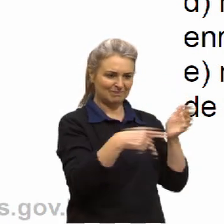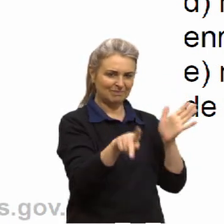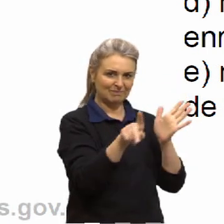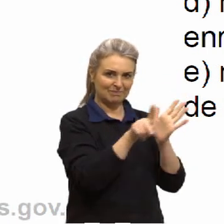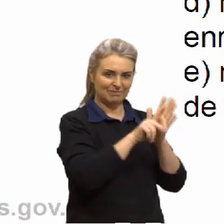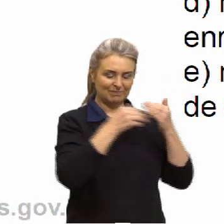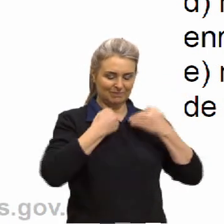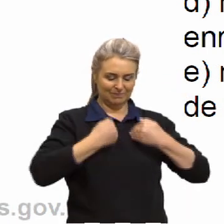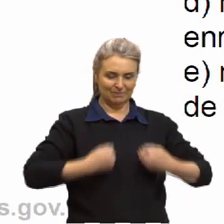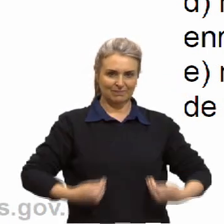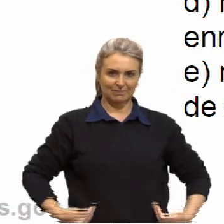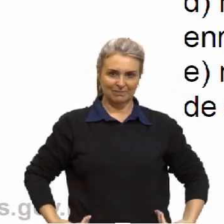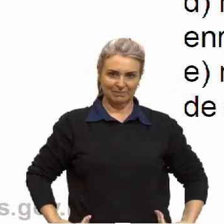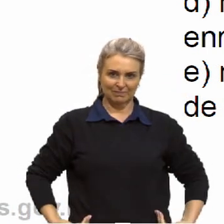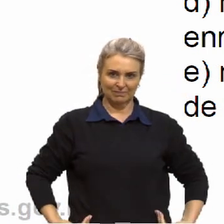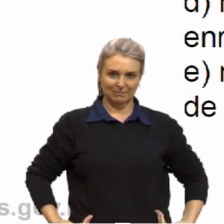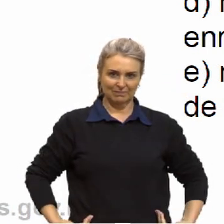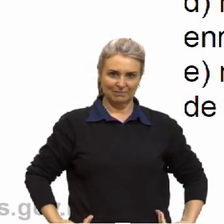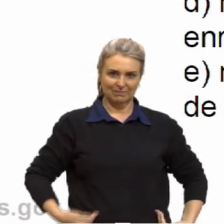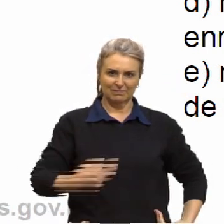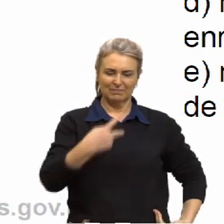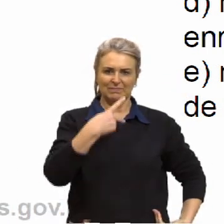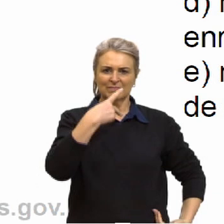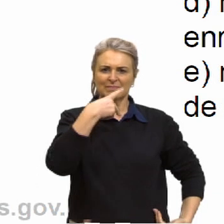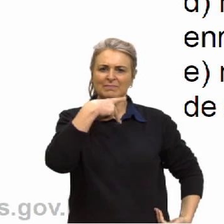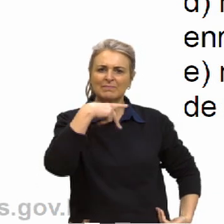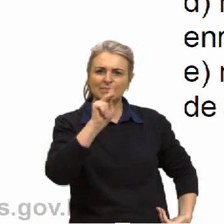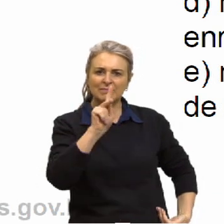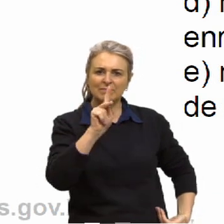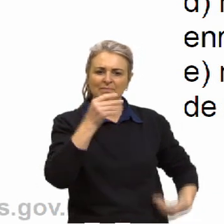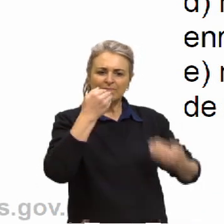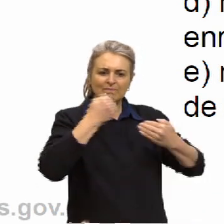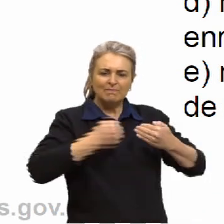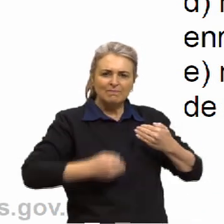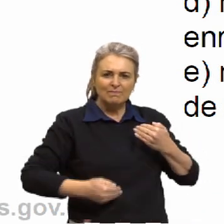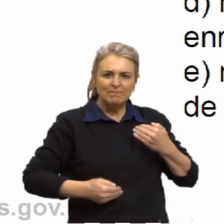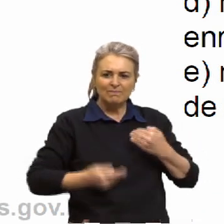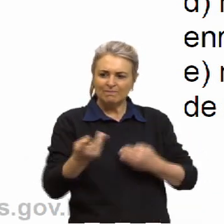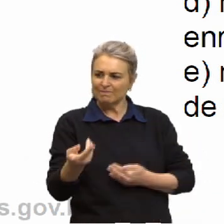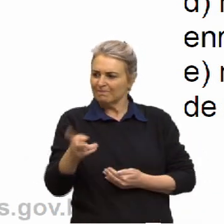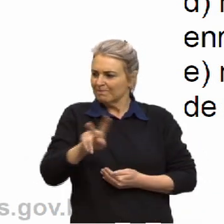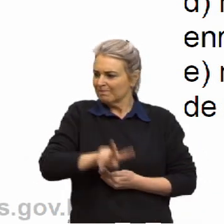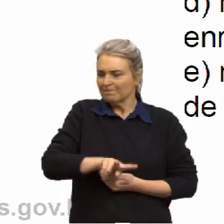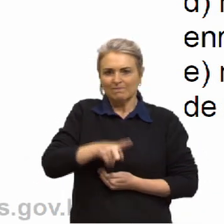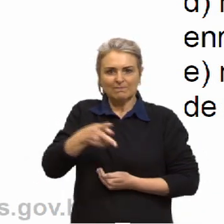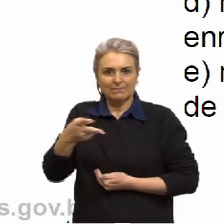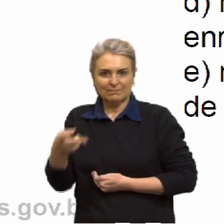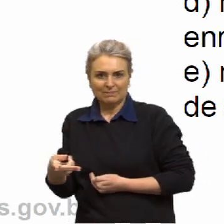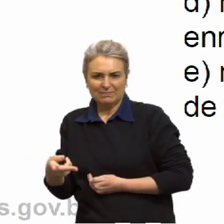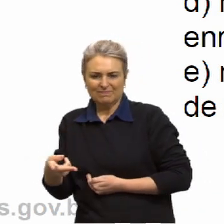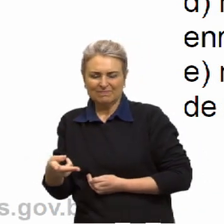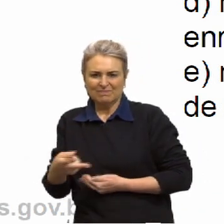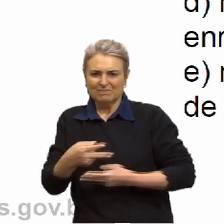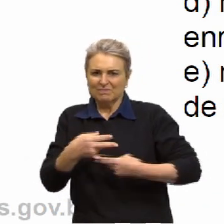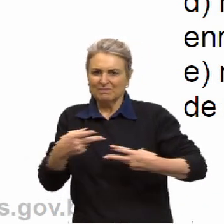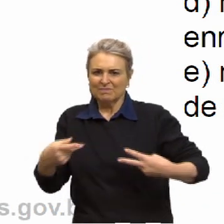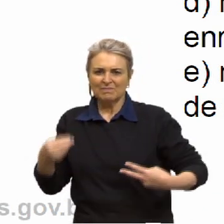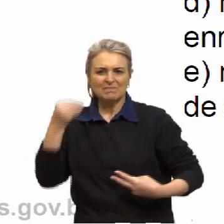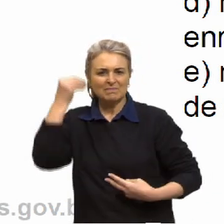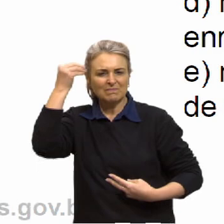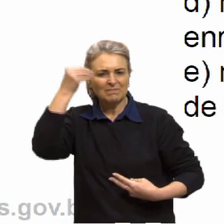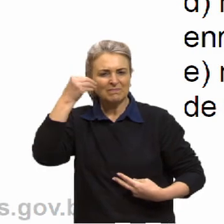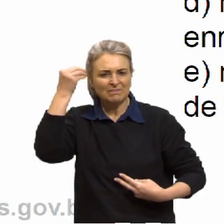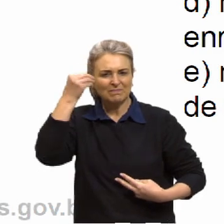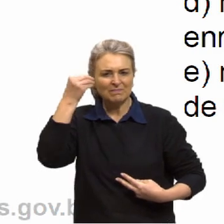corporal e a sua corporeidade se desdobra em questões existenciais que tem origem.